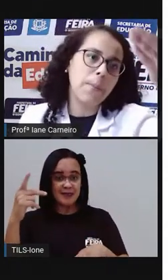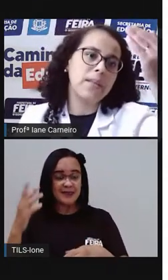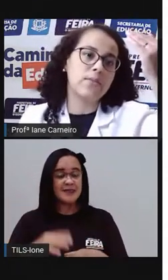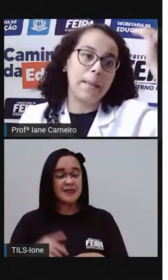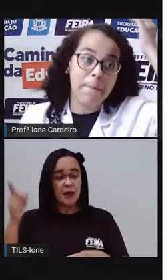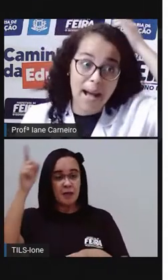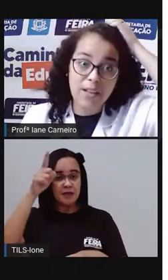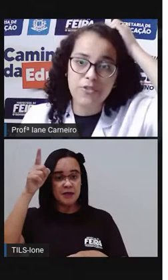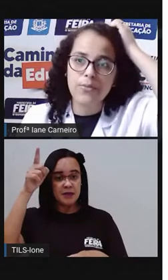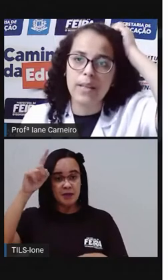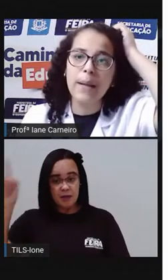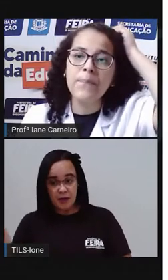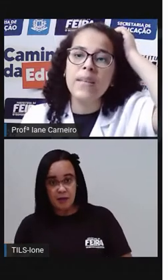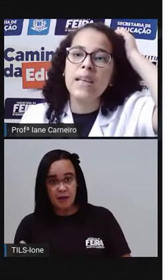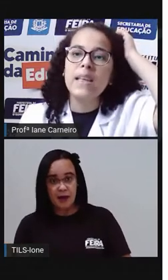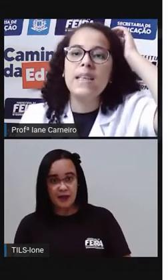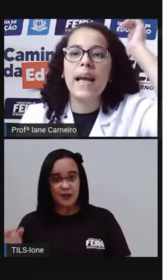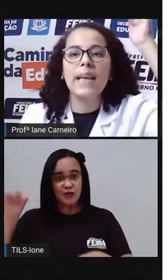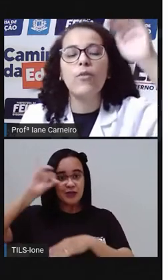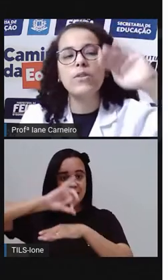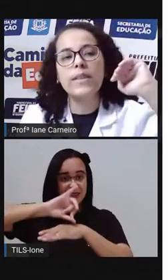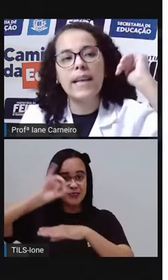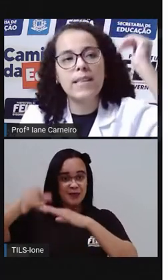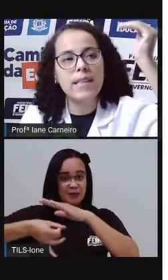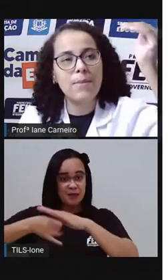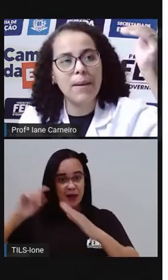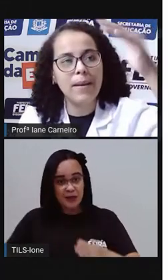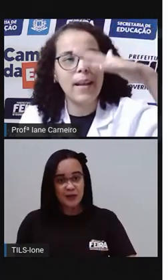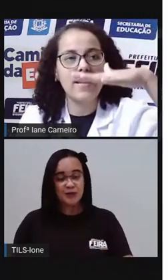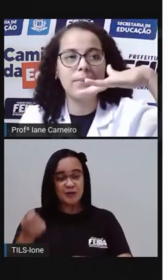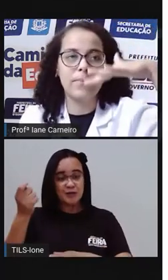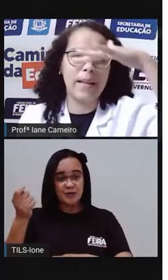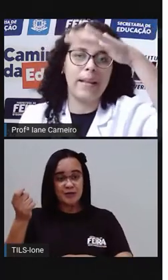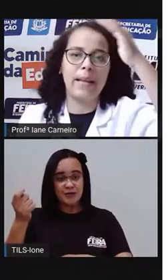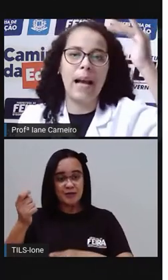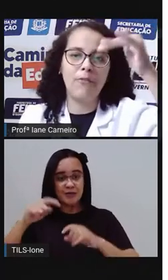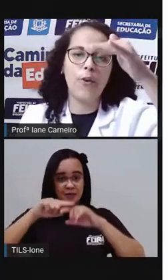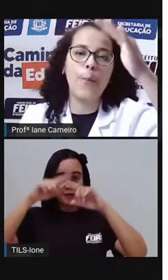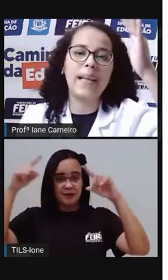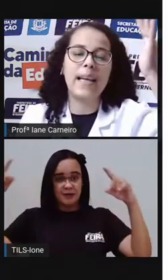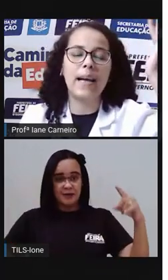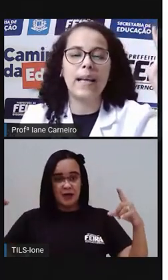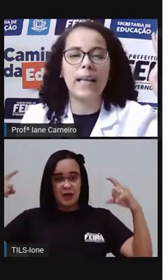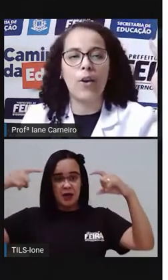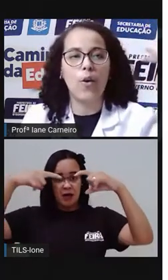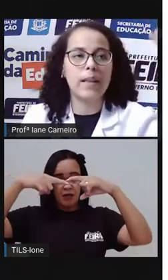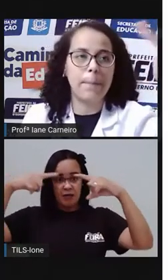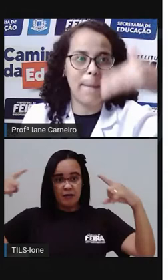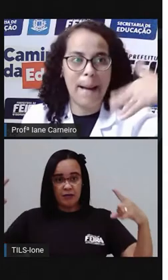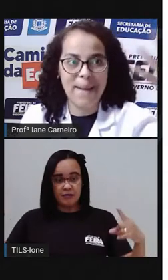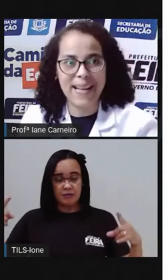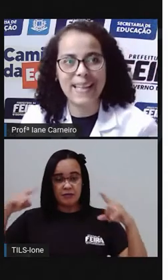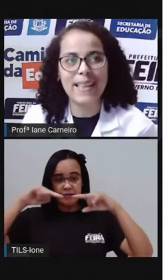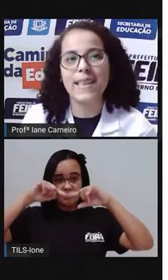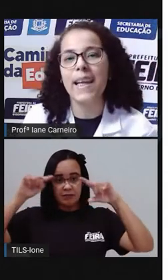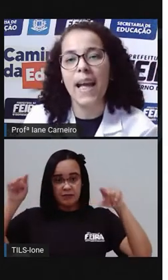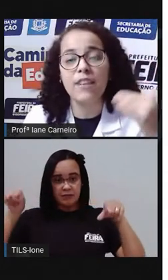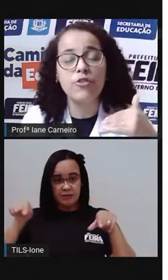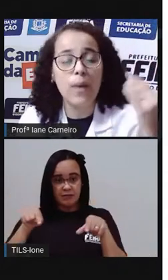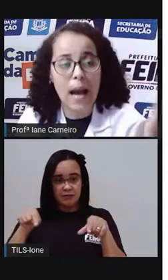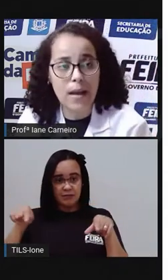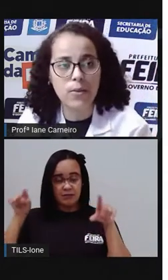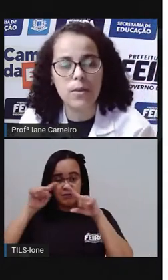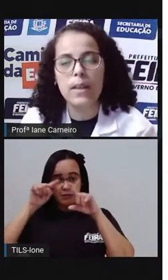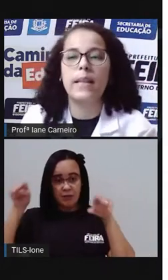cima, outro momento está embaixo. E aí, quando está em cima, a forma que a corda aparenta ter